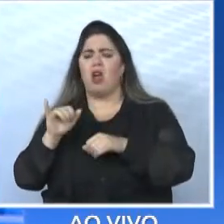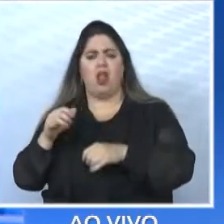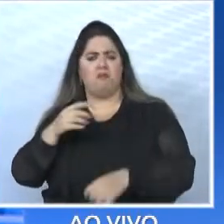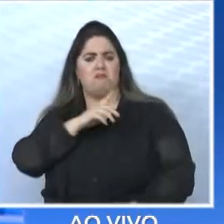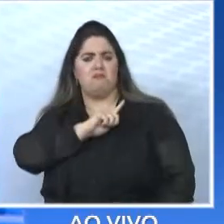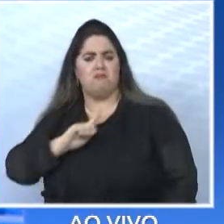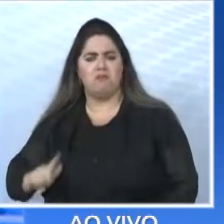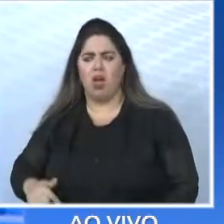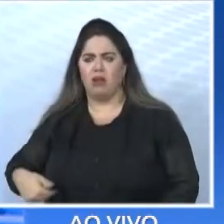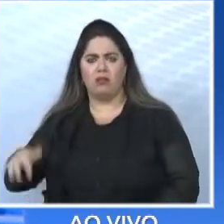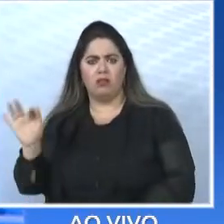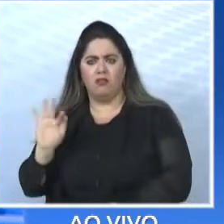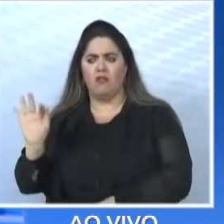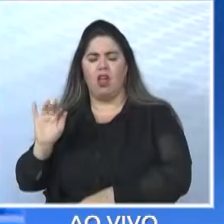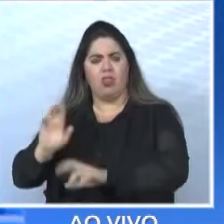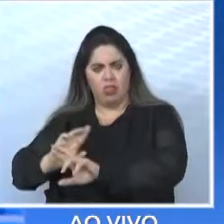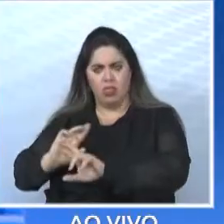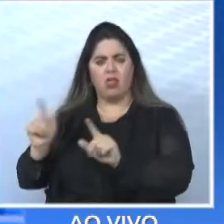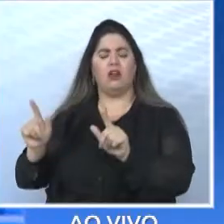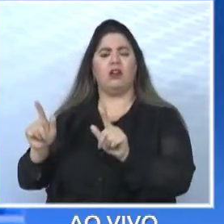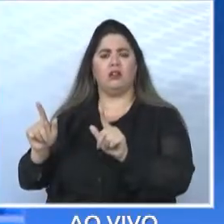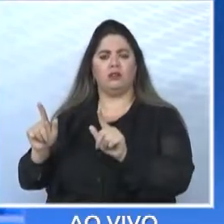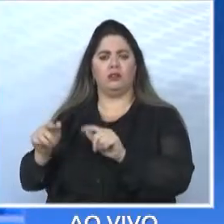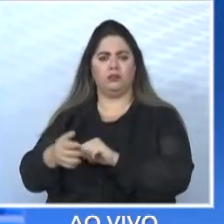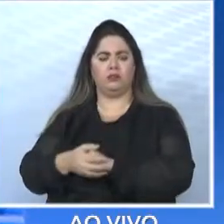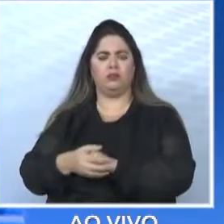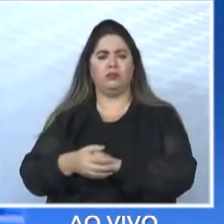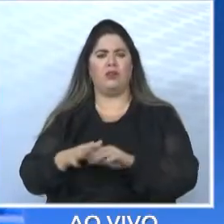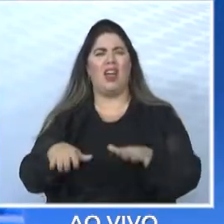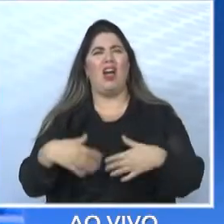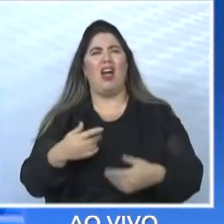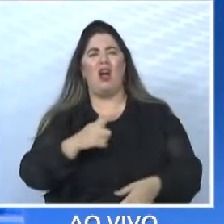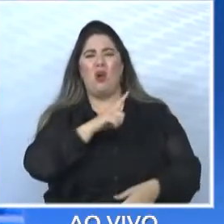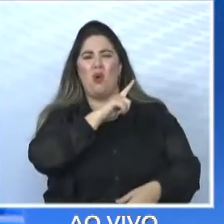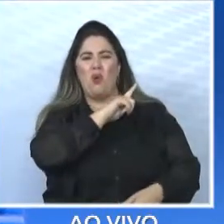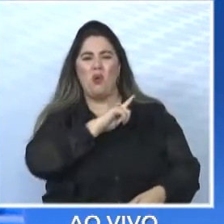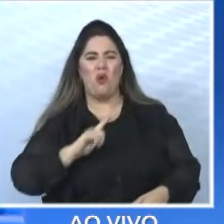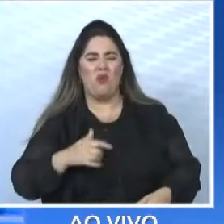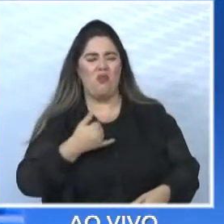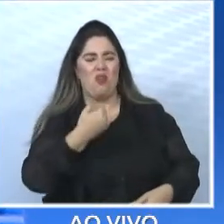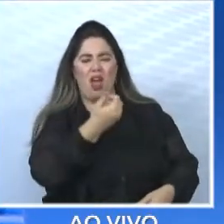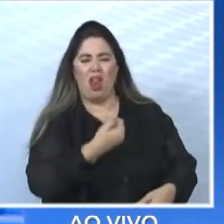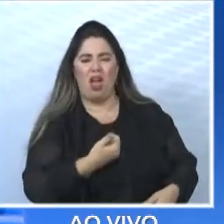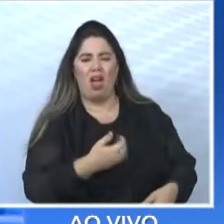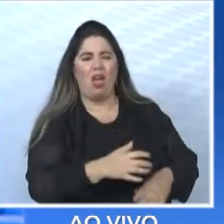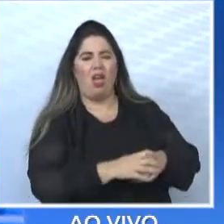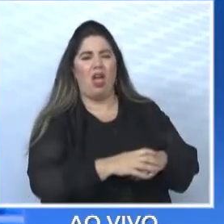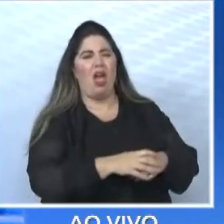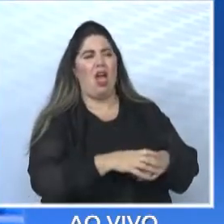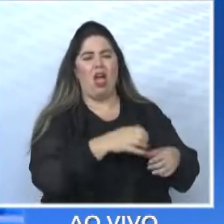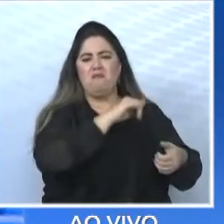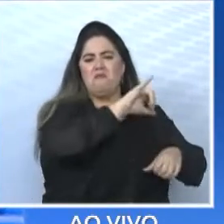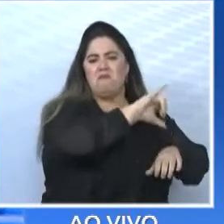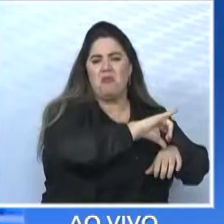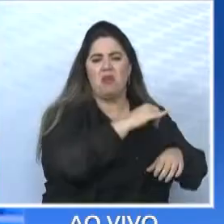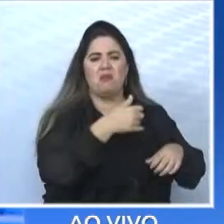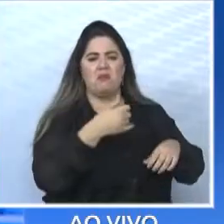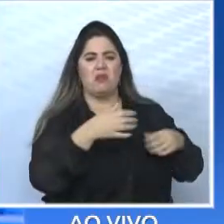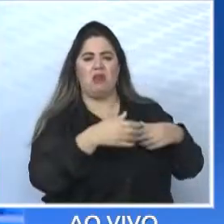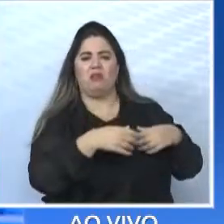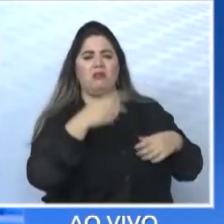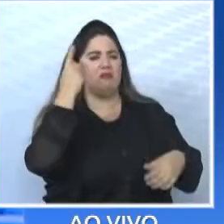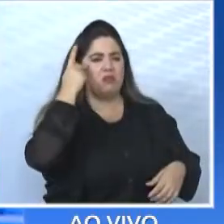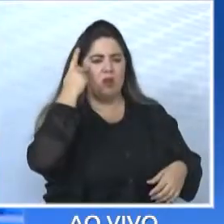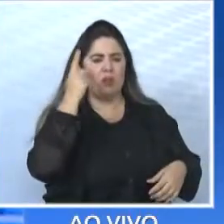estamos diferentes. Não adianta o governador querer falar assim, a cidade de São Paulo, a capital de São Paulo está com um problema, então tem que fechar o Estado inteiro. Não tem. Isso